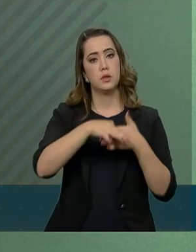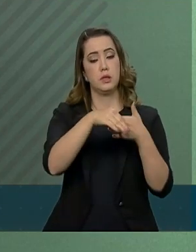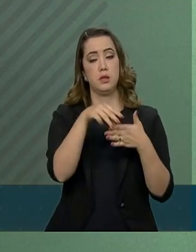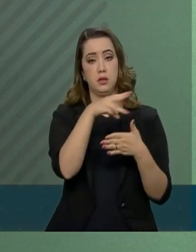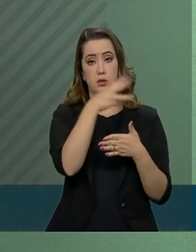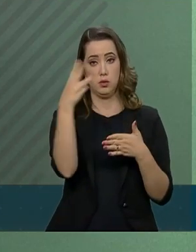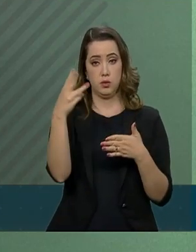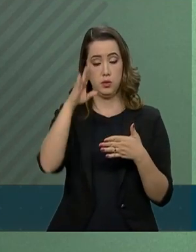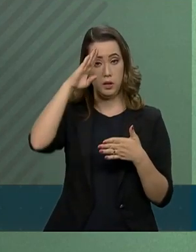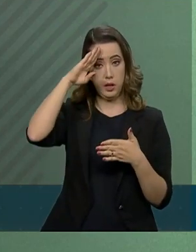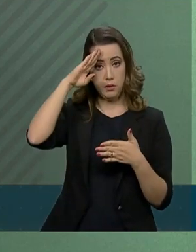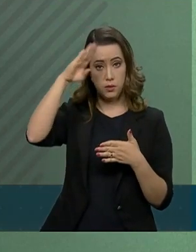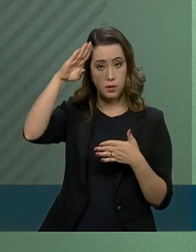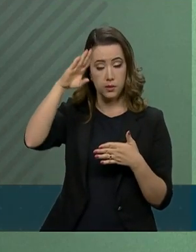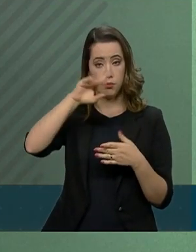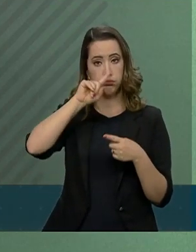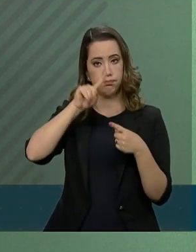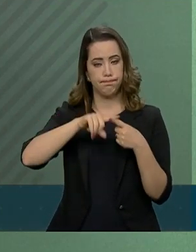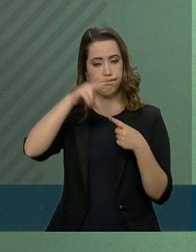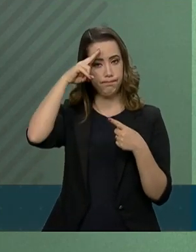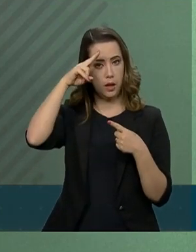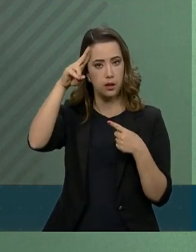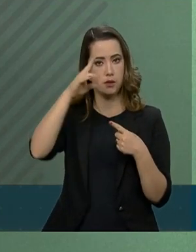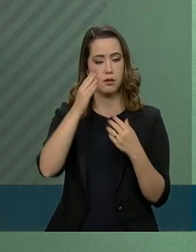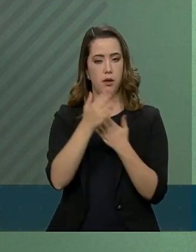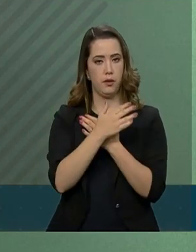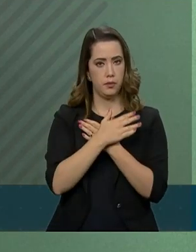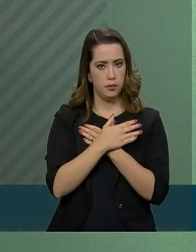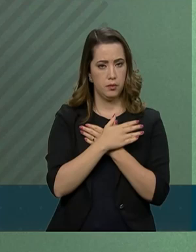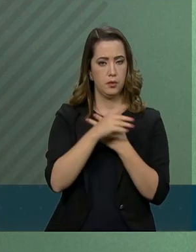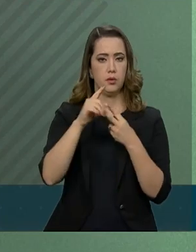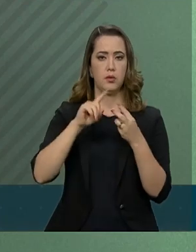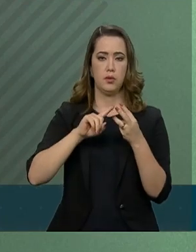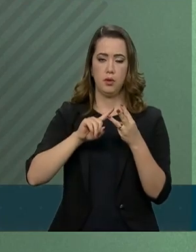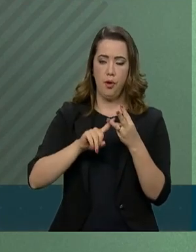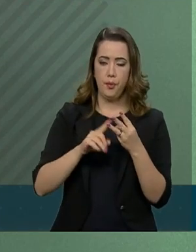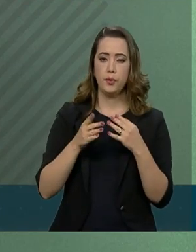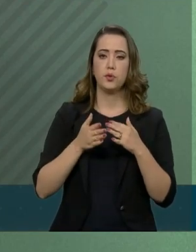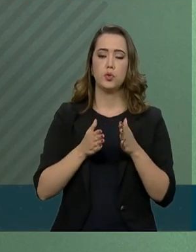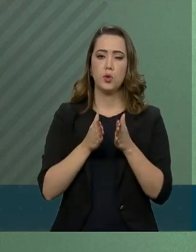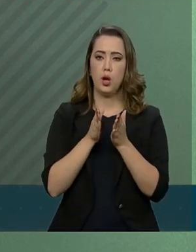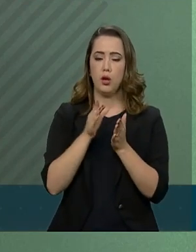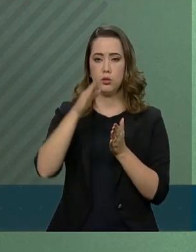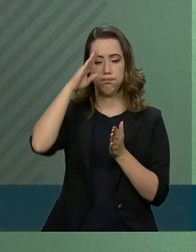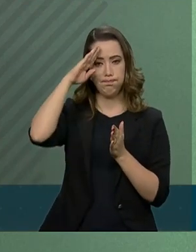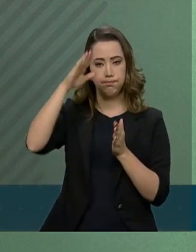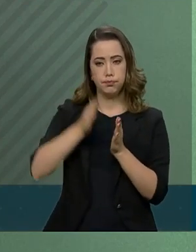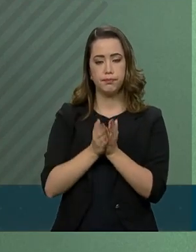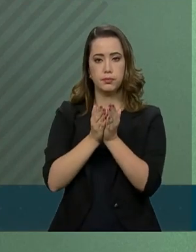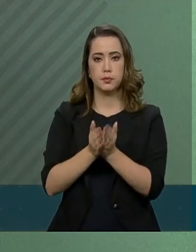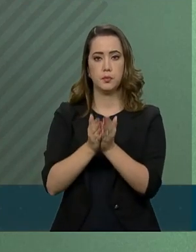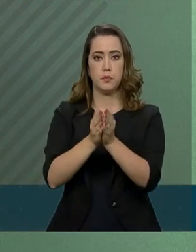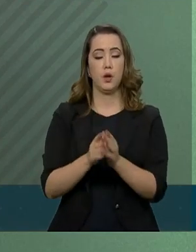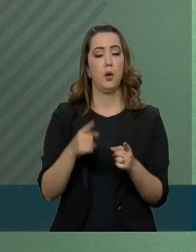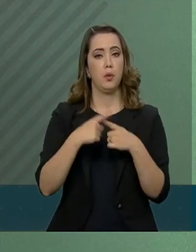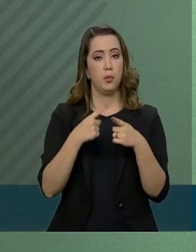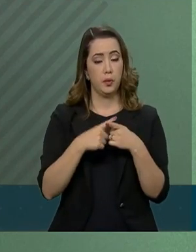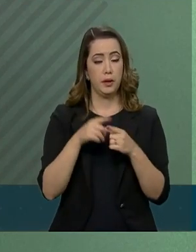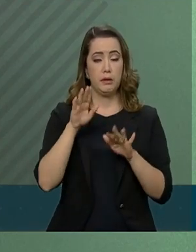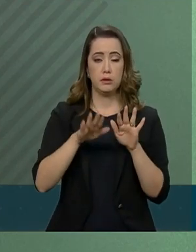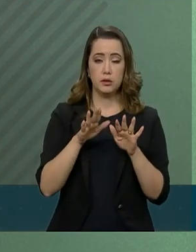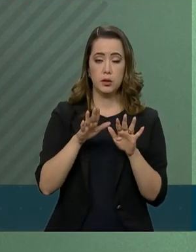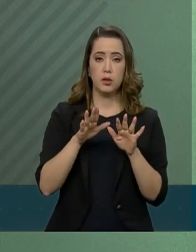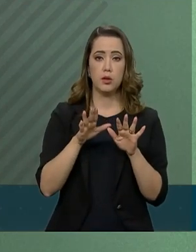Periodicamente, três vezes por ano, o alto comando das forças armadas se reúne para